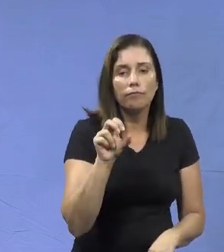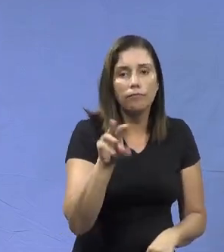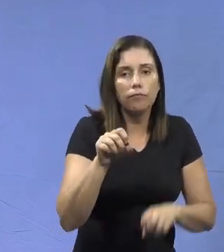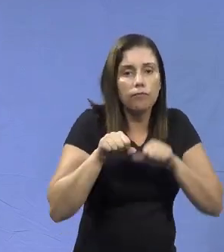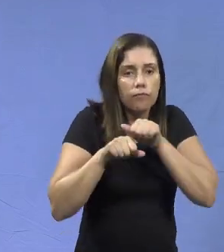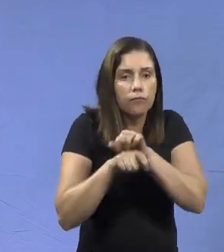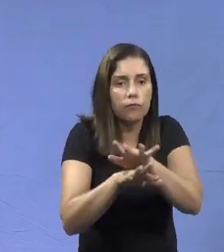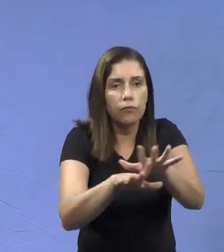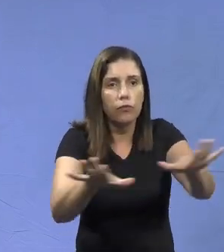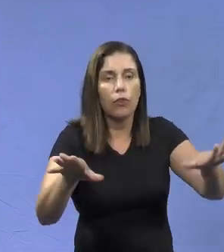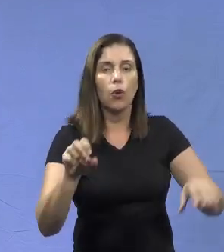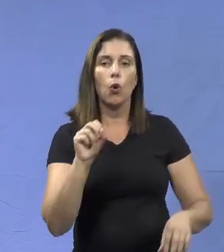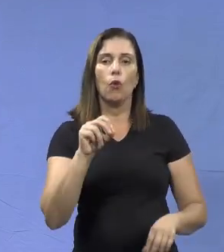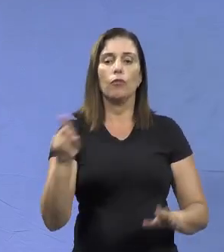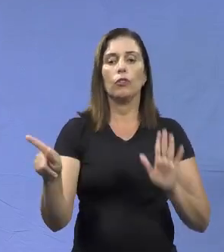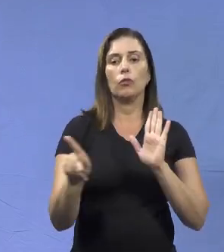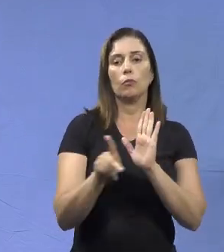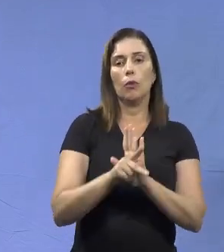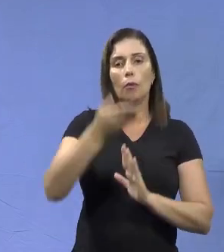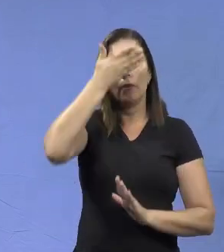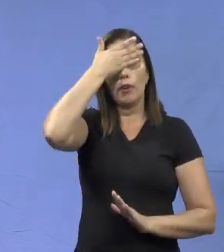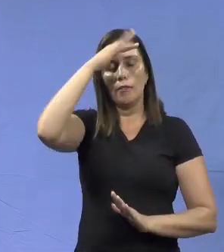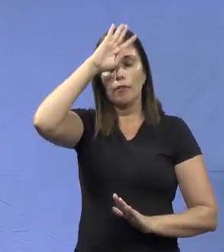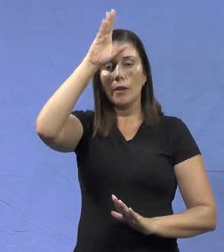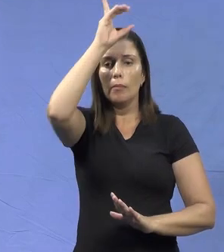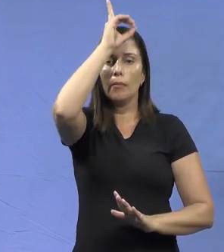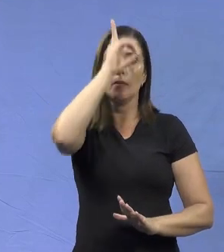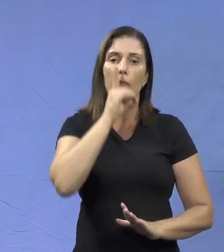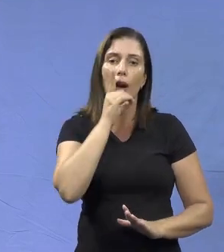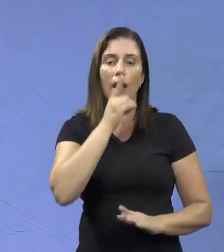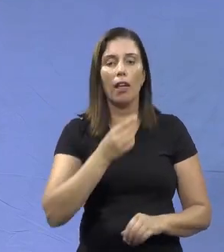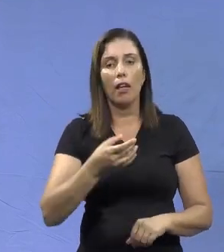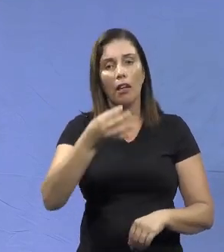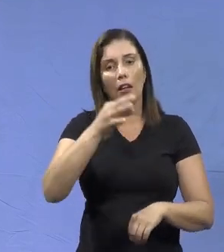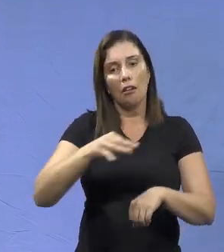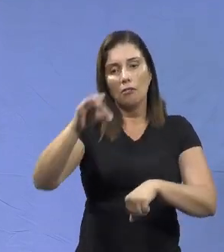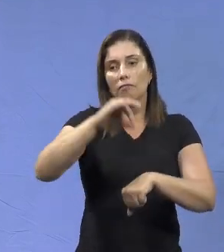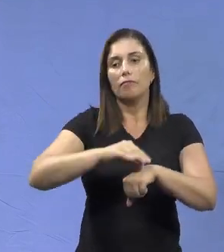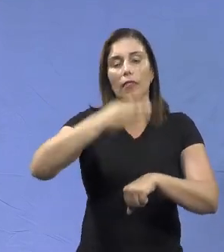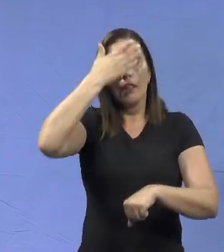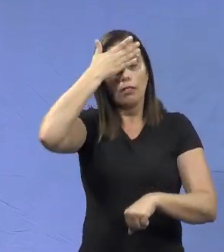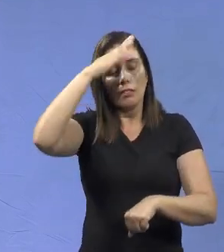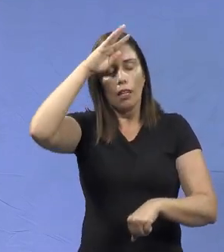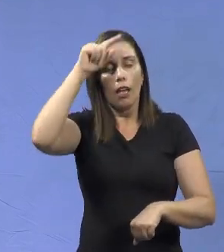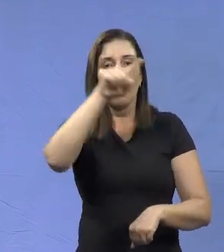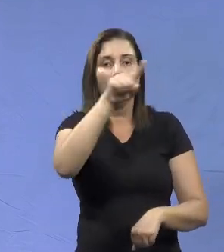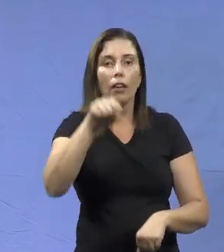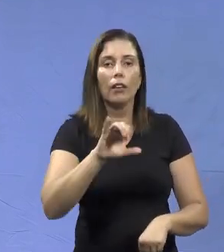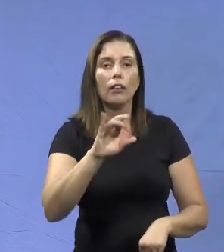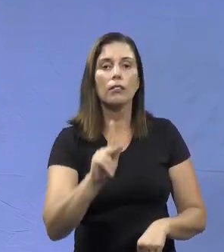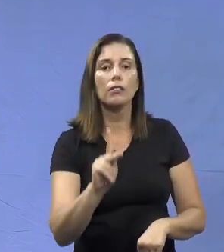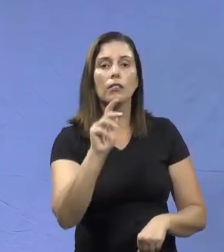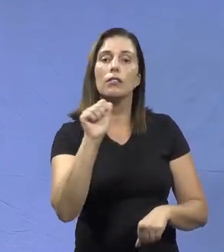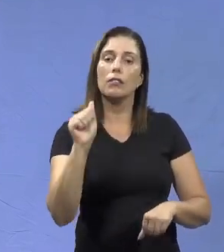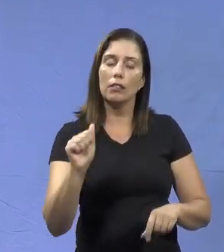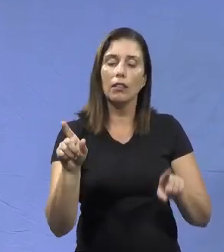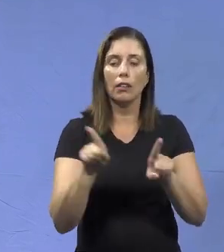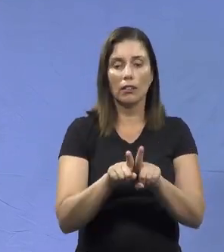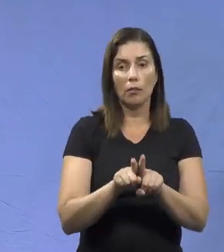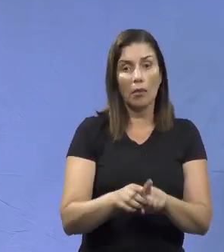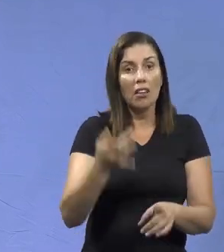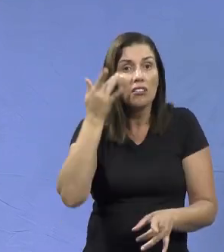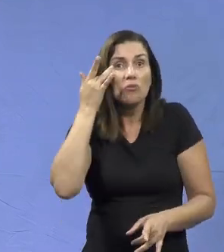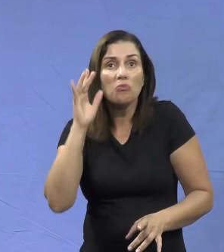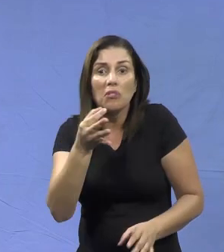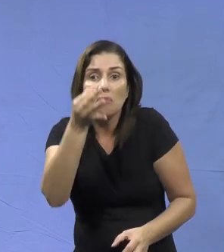amarela, a dengue, chikungunya e zika vírus. Contudo, não se sabe exatamente qual o efeito desses inseticidas mais comumente